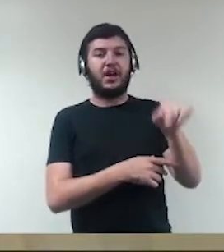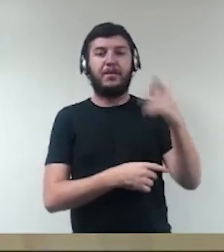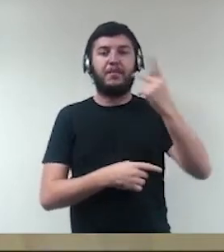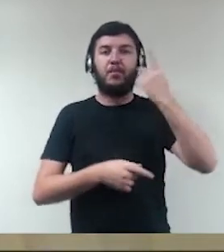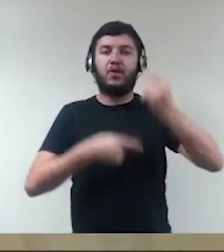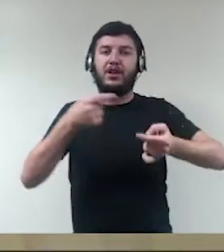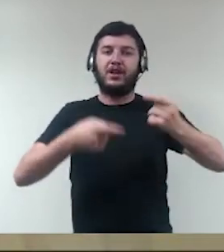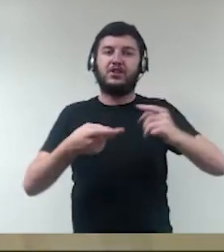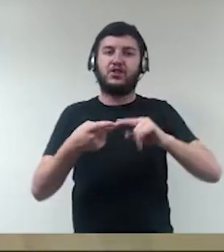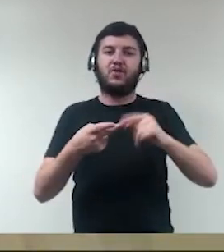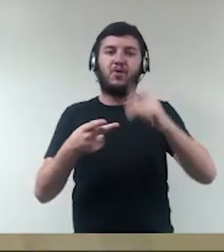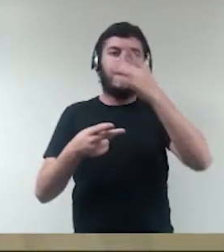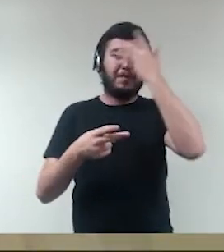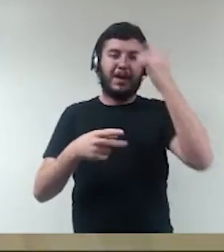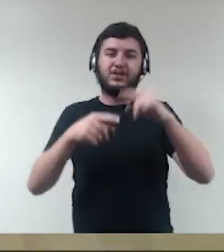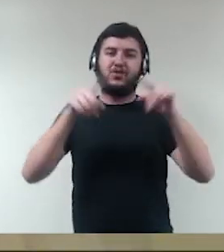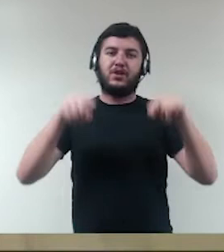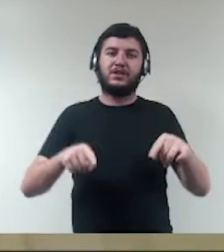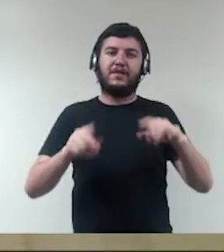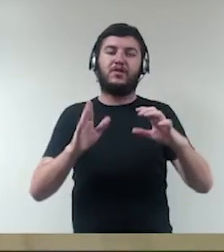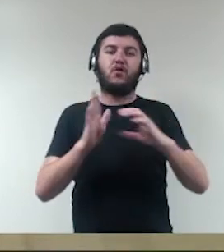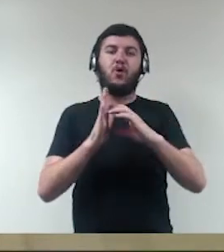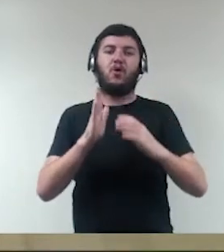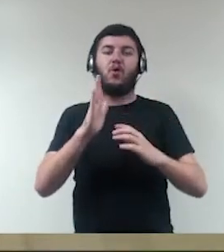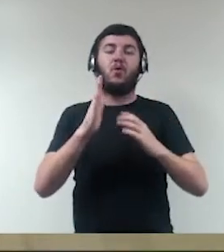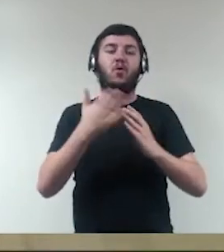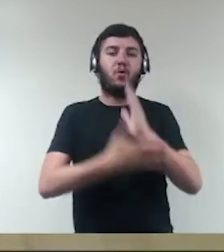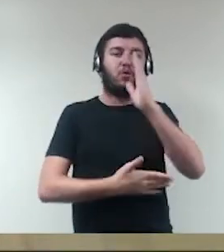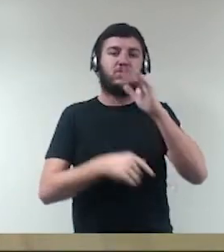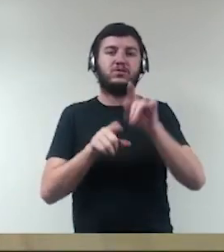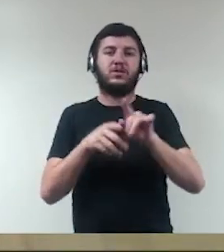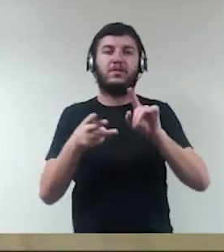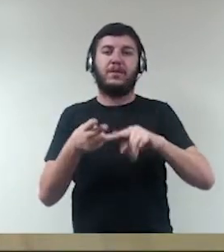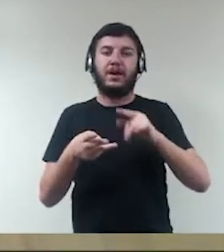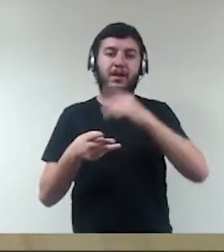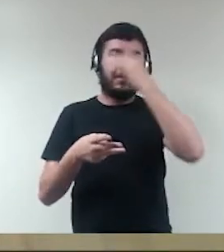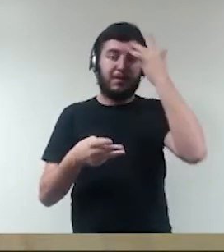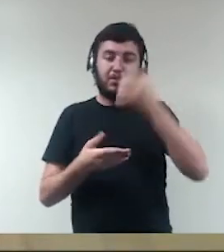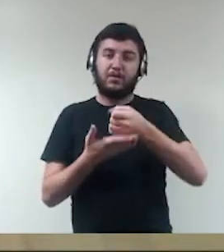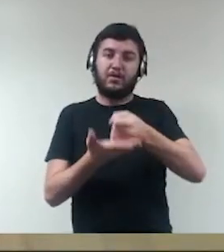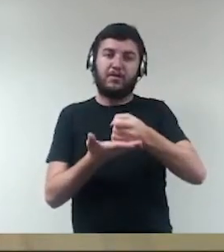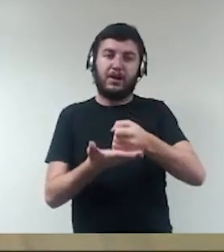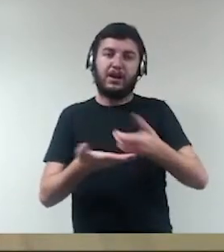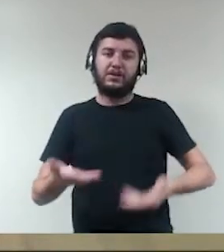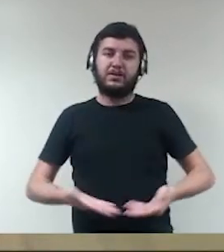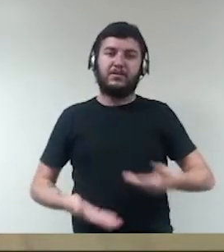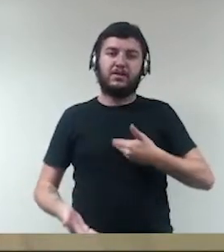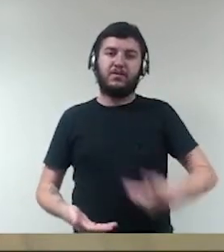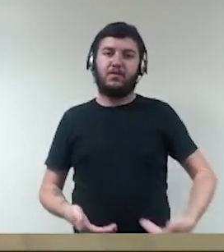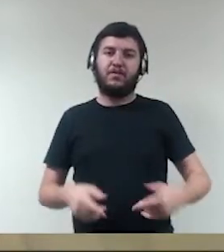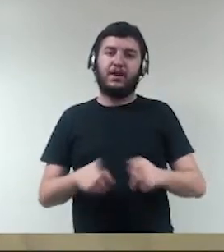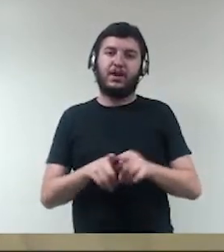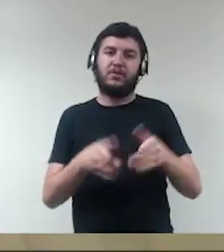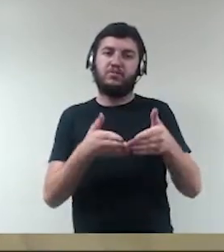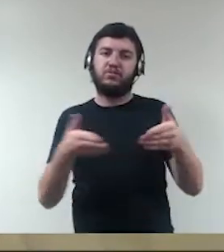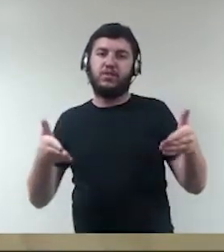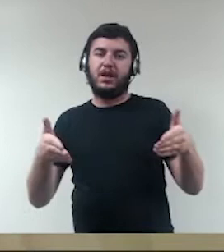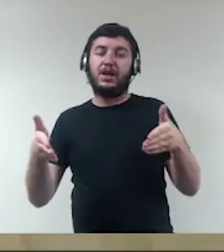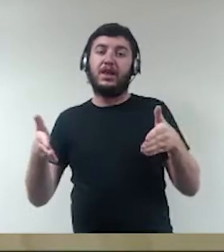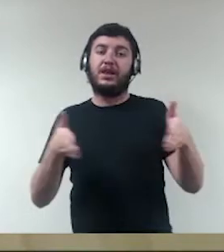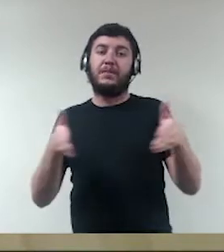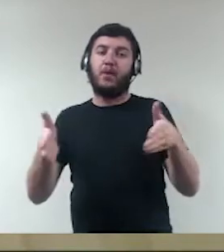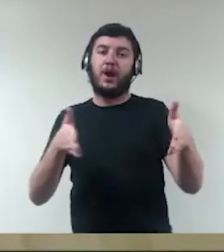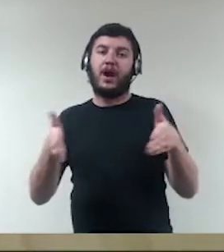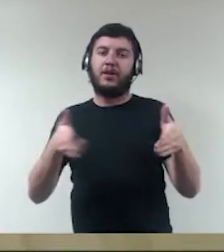públicos, particulares em colaboração com o poder público, ainda que em caráter temporário, né. Então, qual que é a